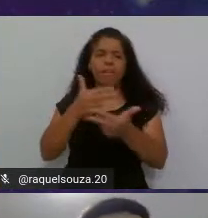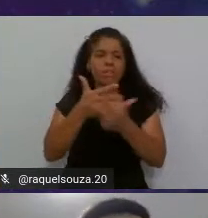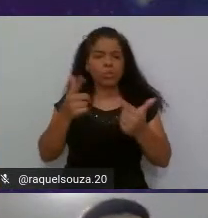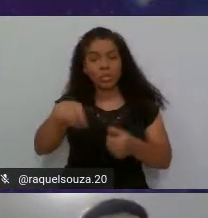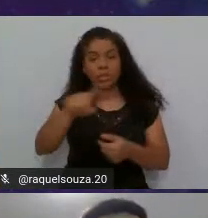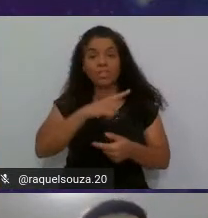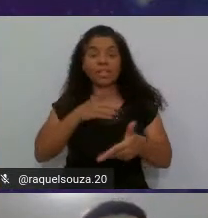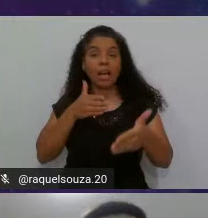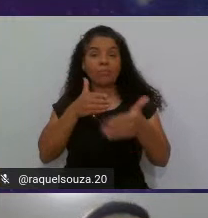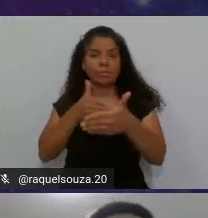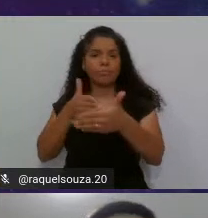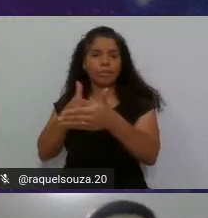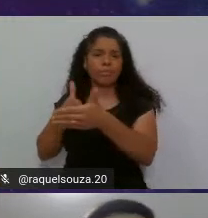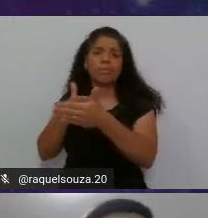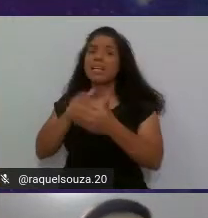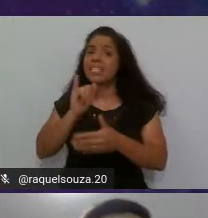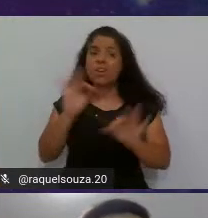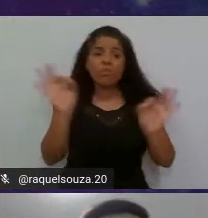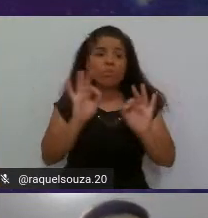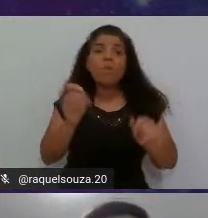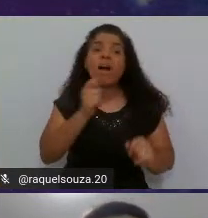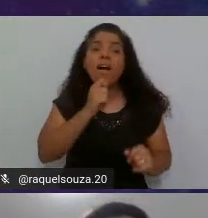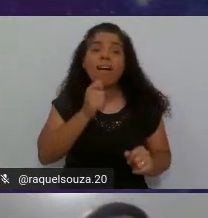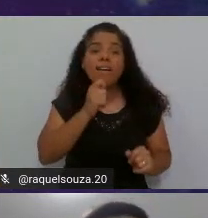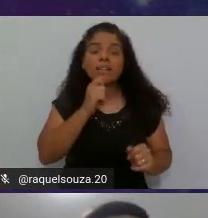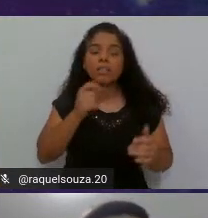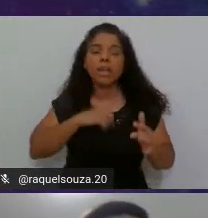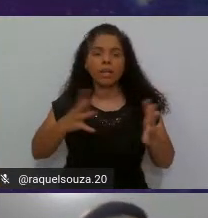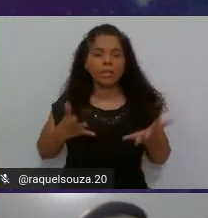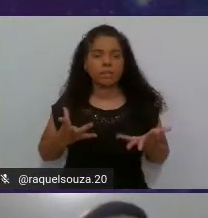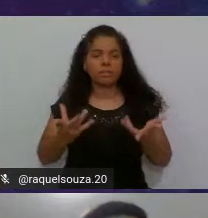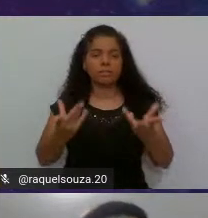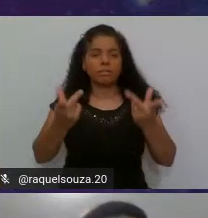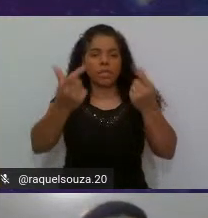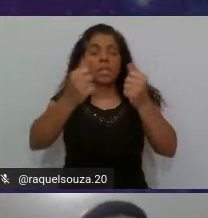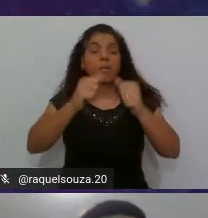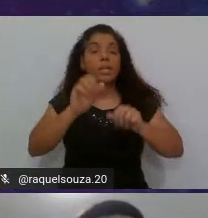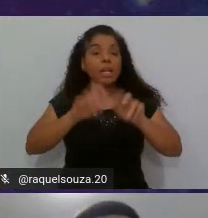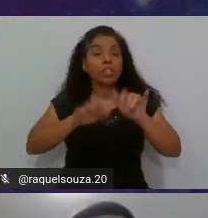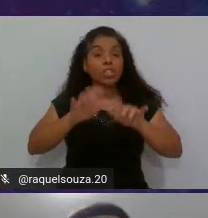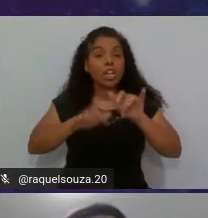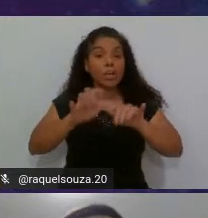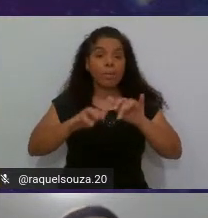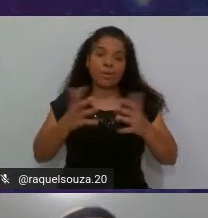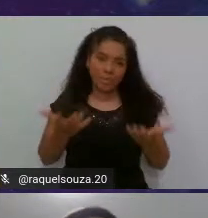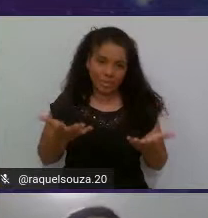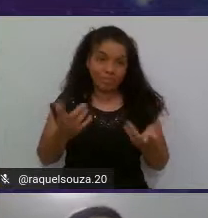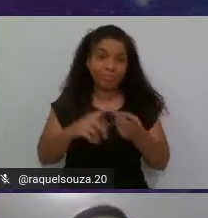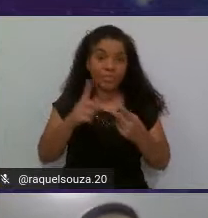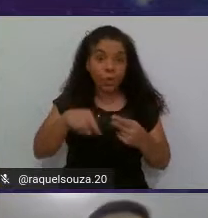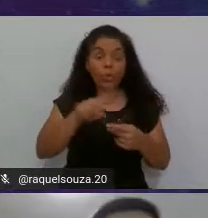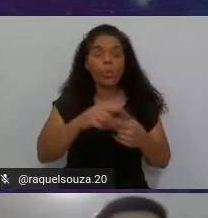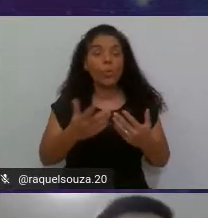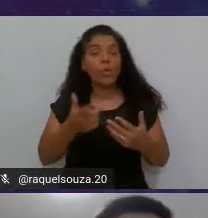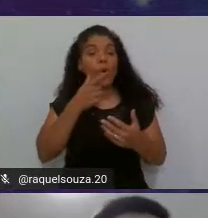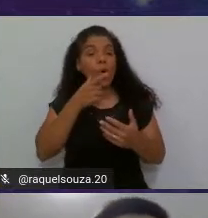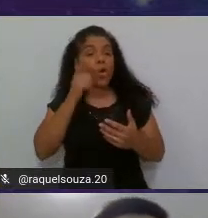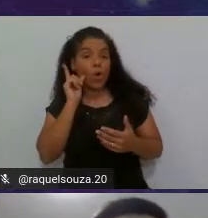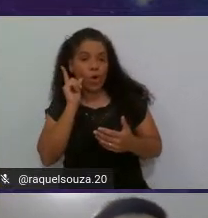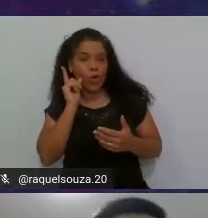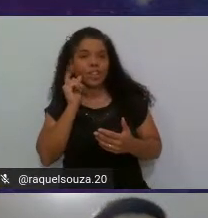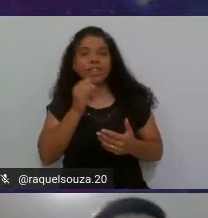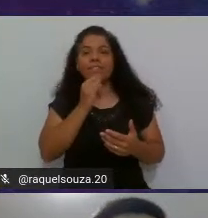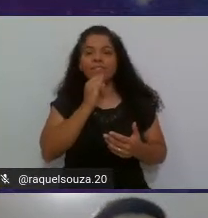está limitando se você não tem ainda essa habilidade de programação. E quando, ontem, por exemplo,